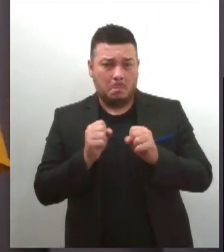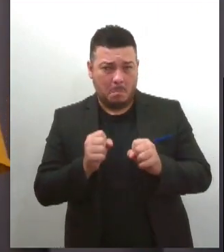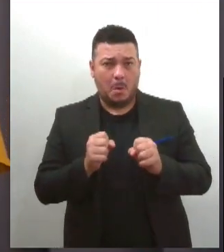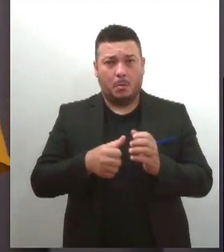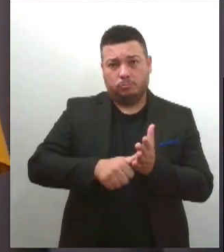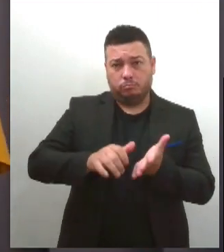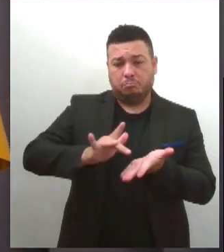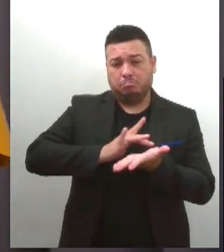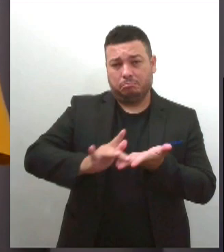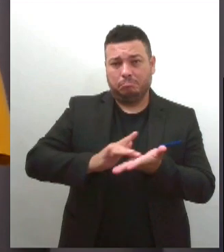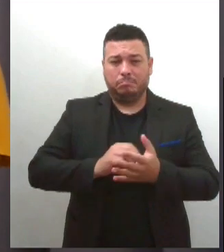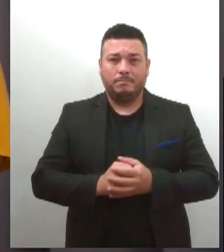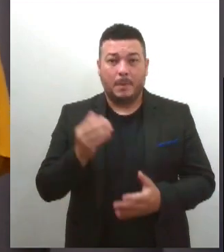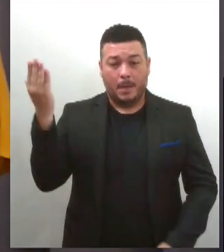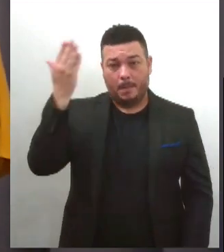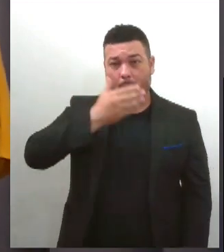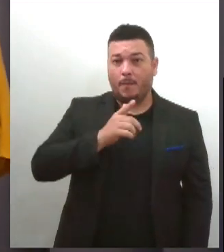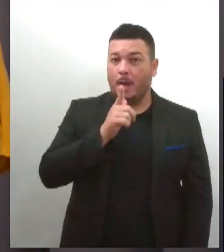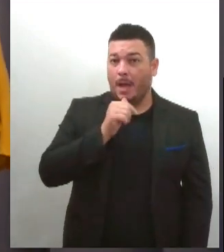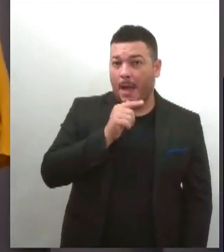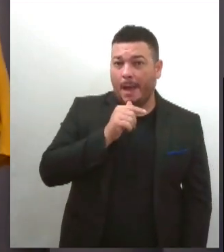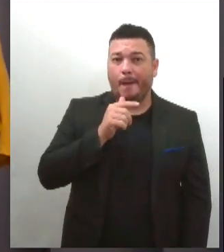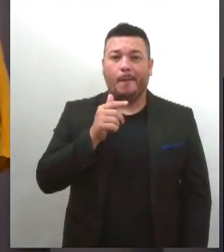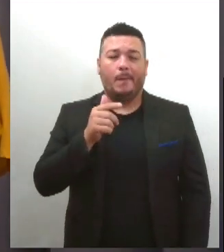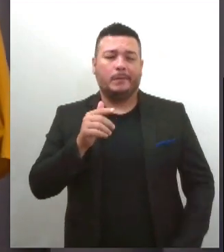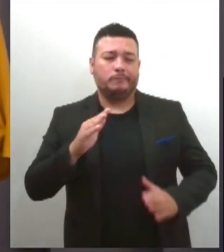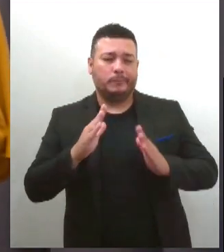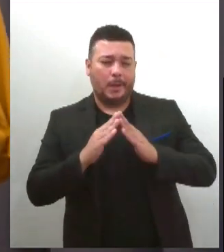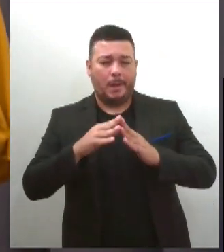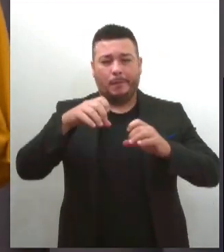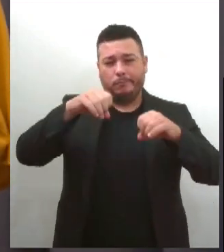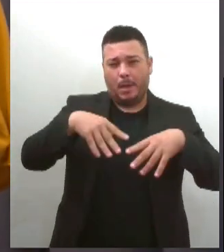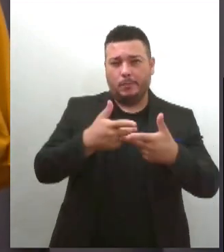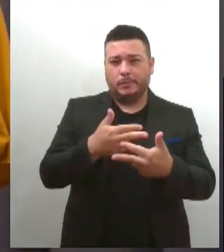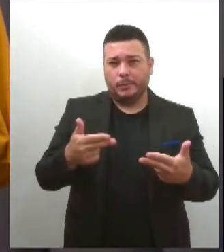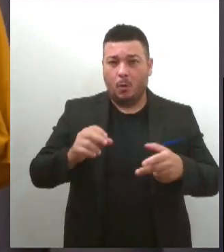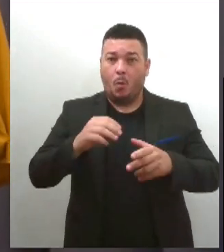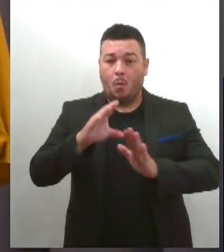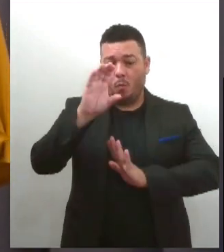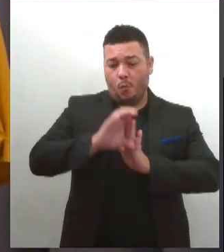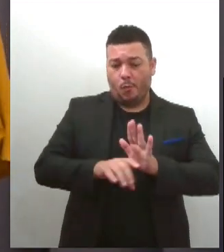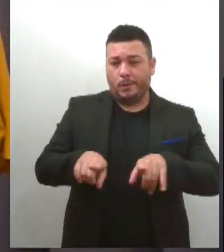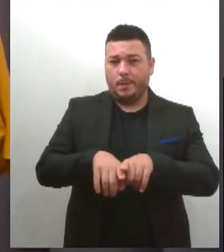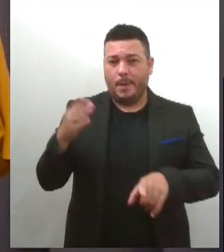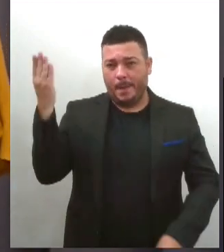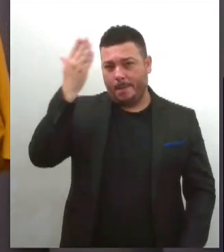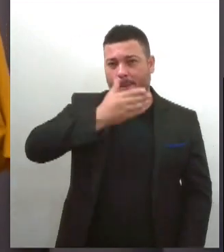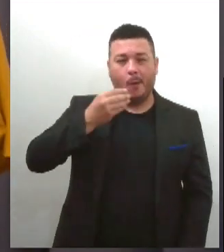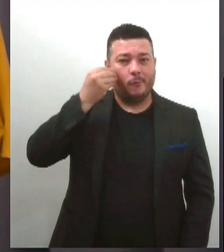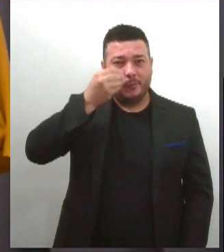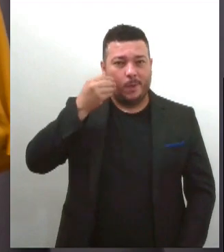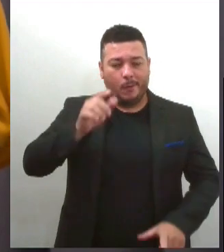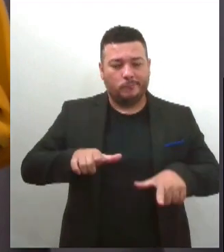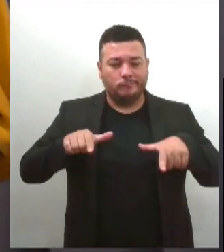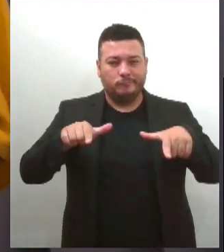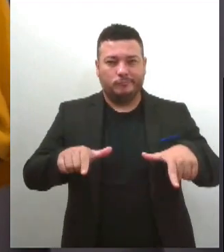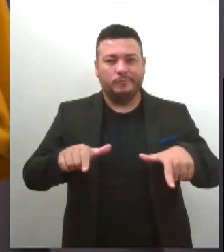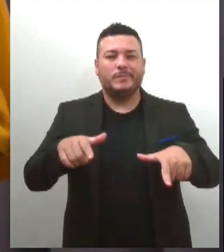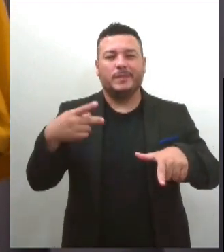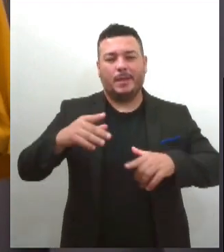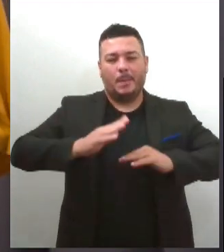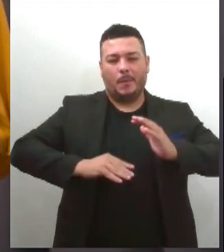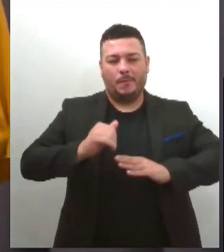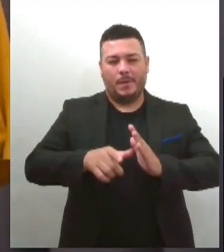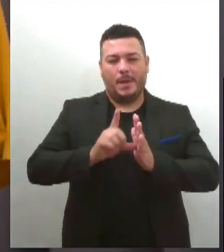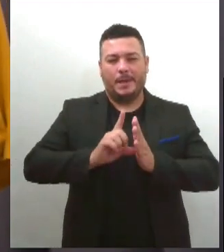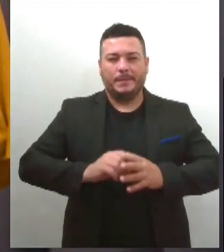Comprovante de residência atualizado, além do currículo e certificados que comprovem as experiências profissionais anteriores. E olha,